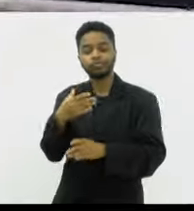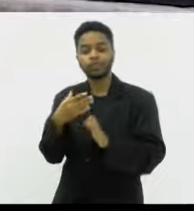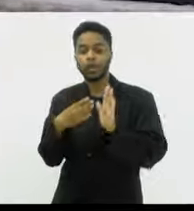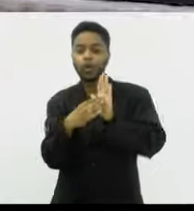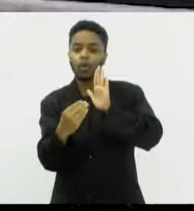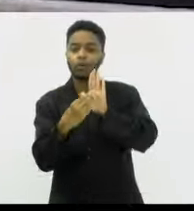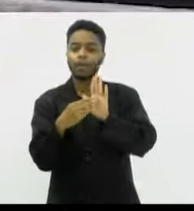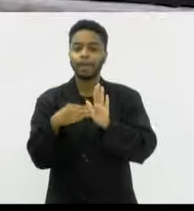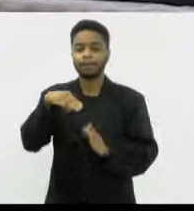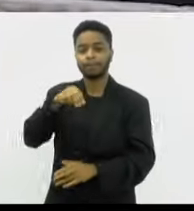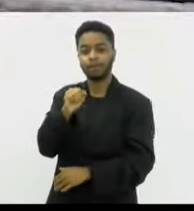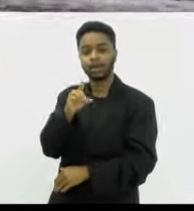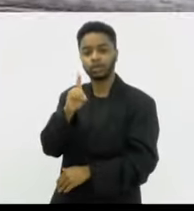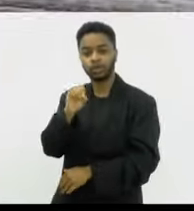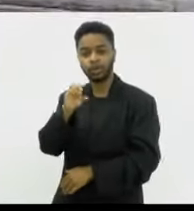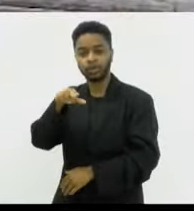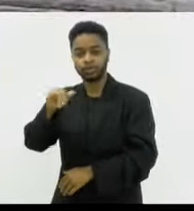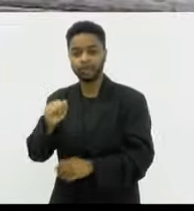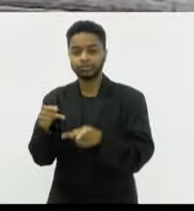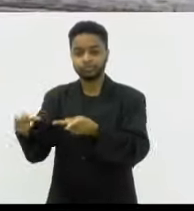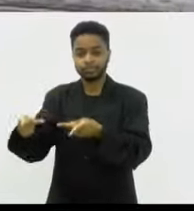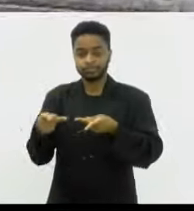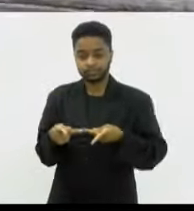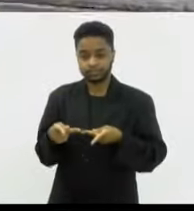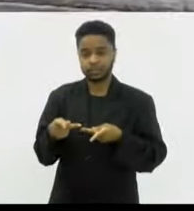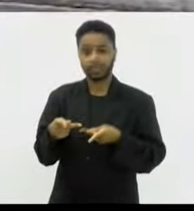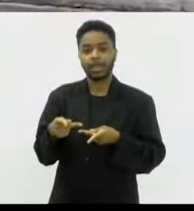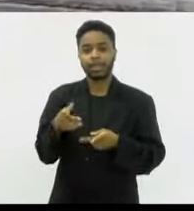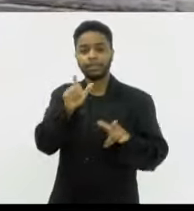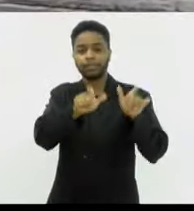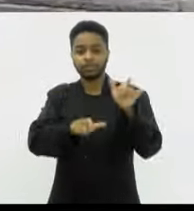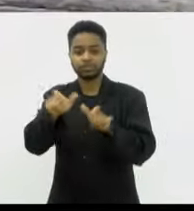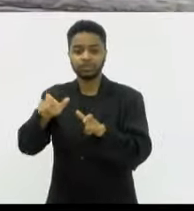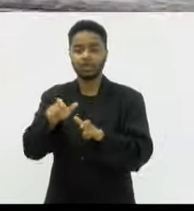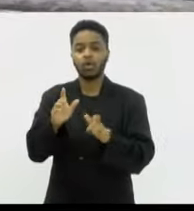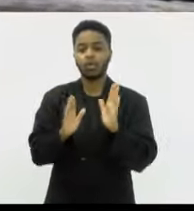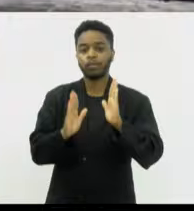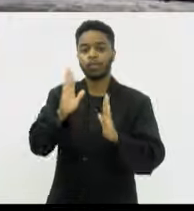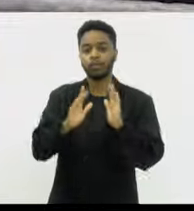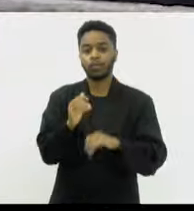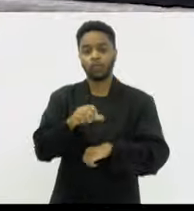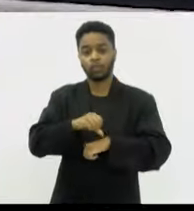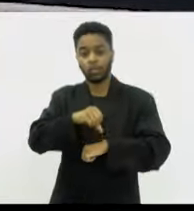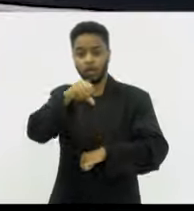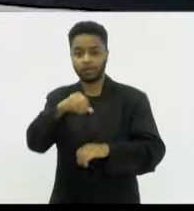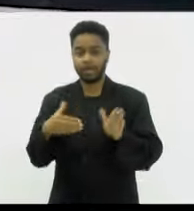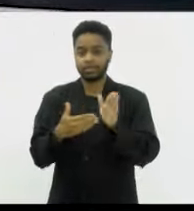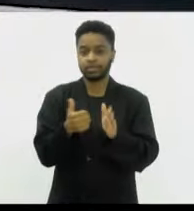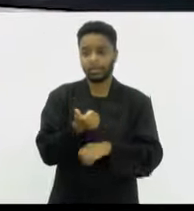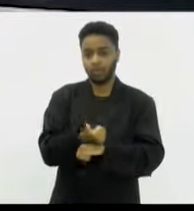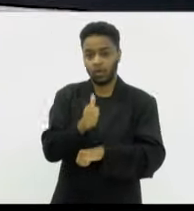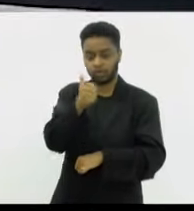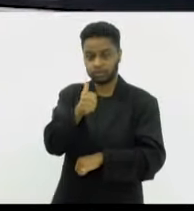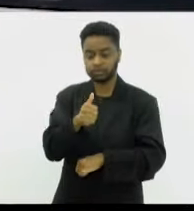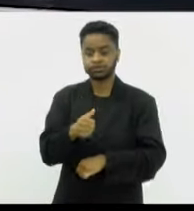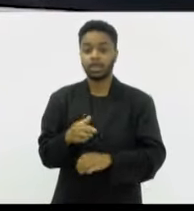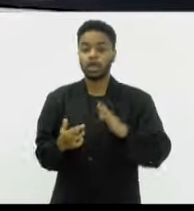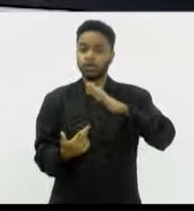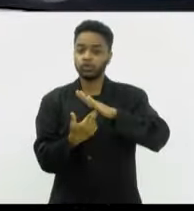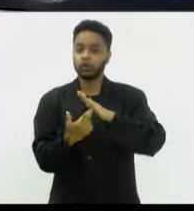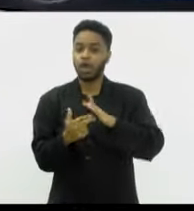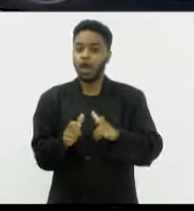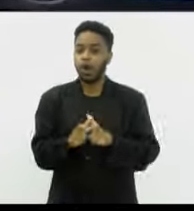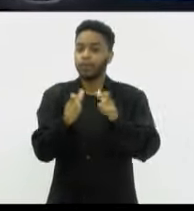turistas e recém-chegados à cidade na manhã deste sábado, entre 9 e 11 horas. A rodoviária vem registrando um aumento de 30